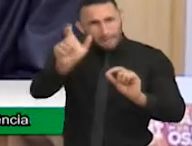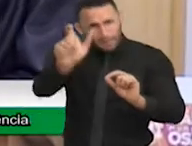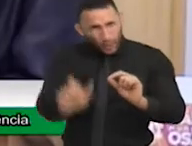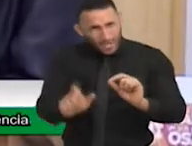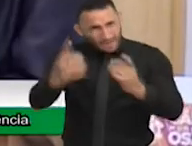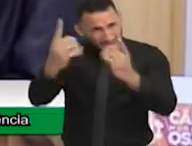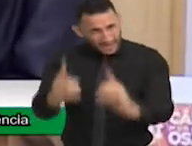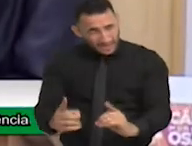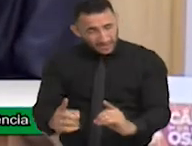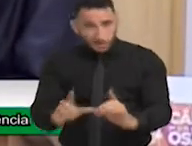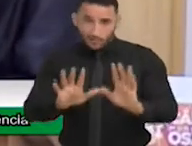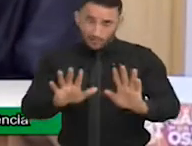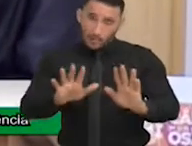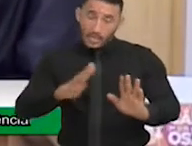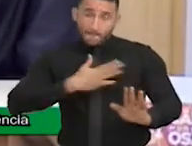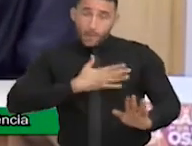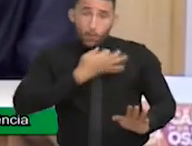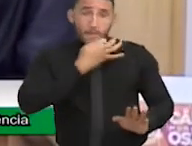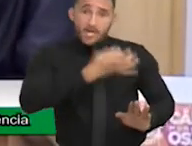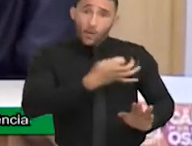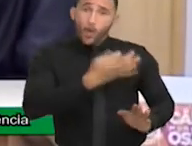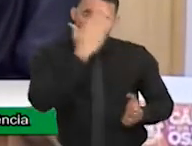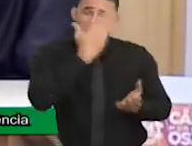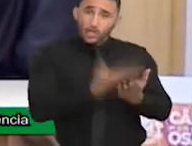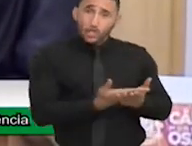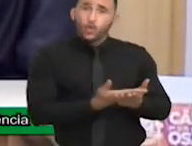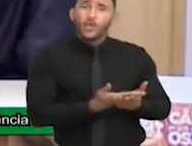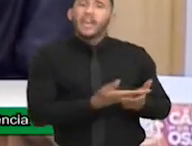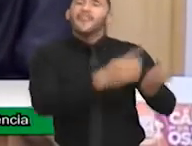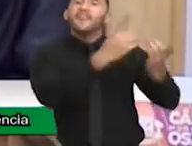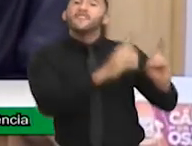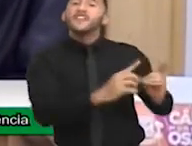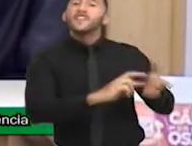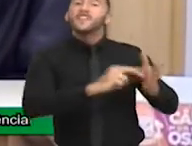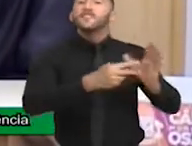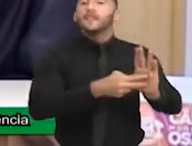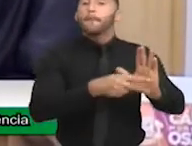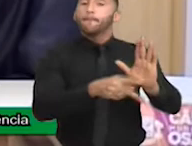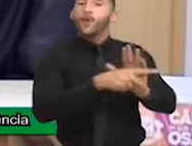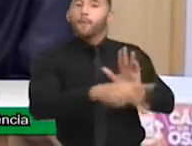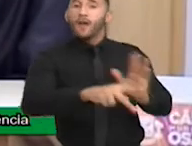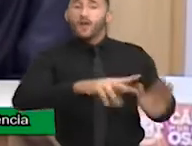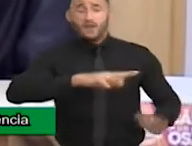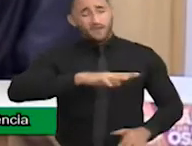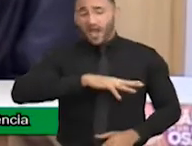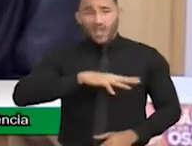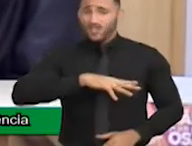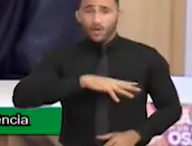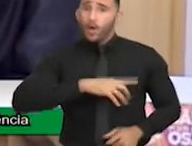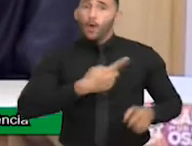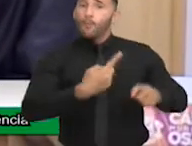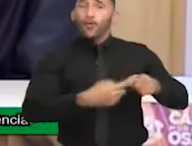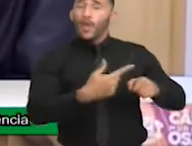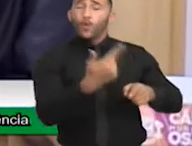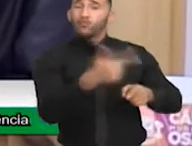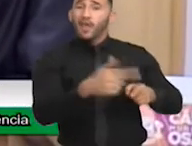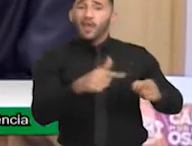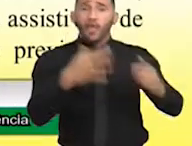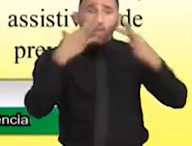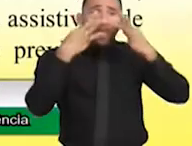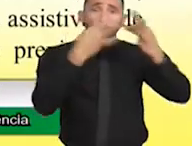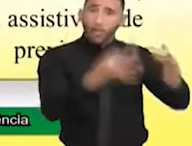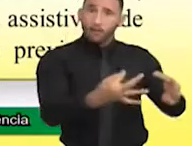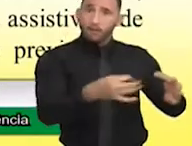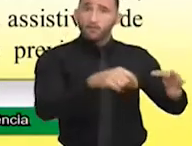talvez deficiente pode ser a cidade, o município, que não se atenta a uma